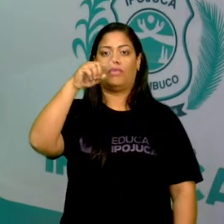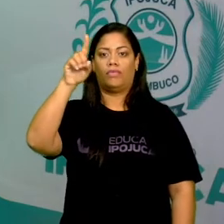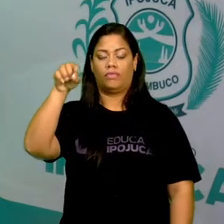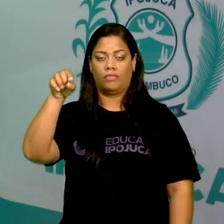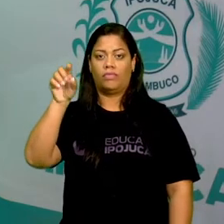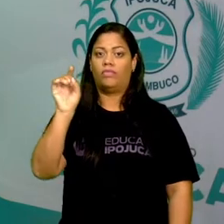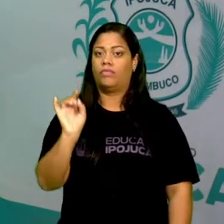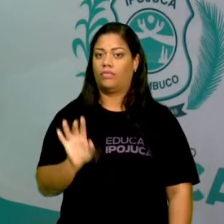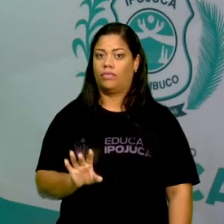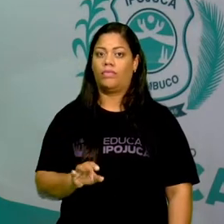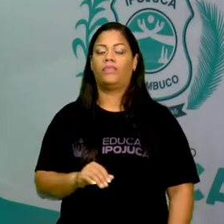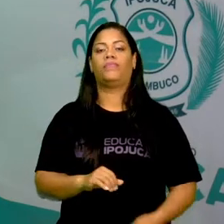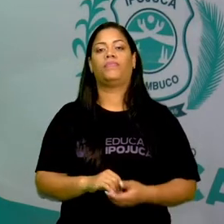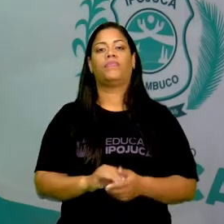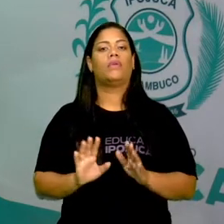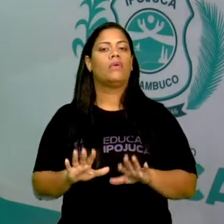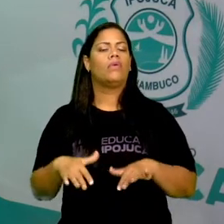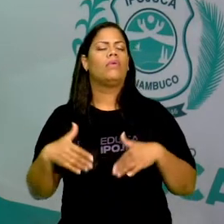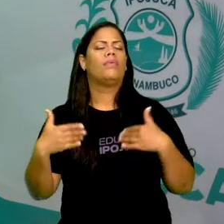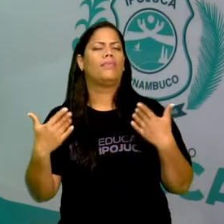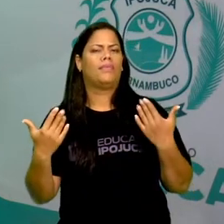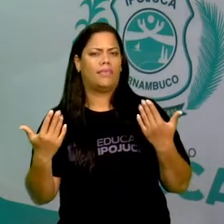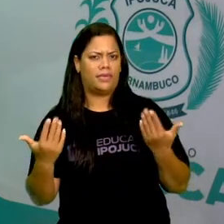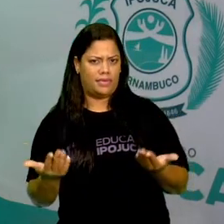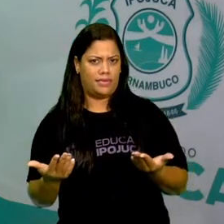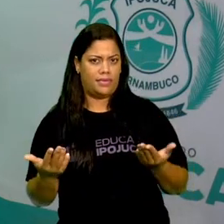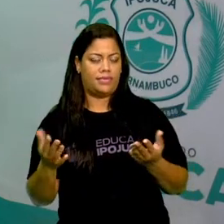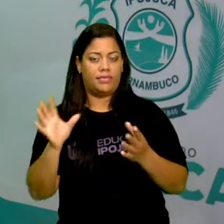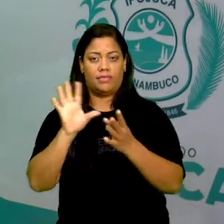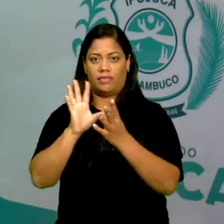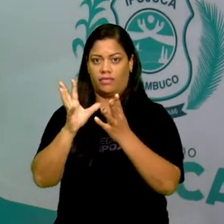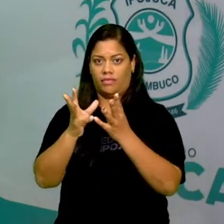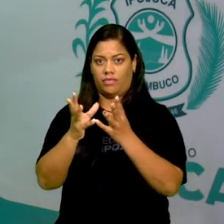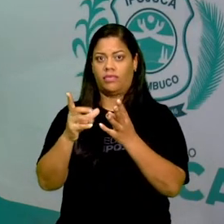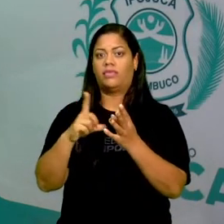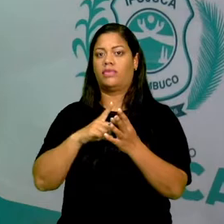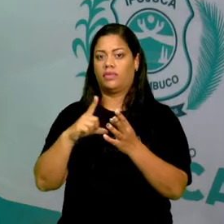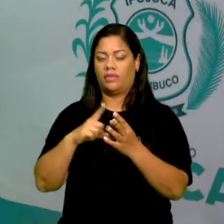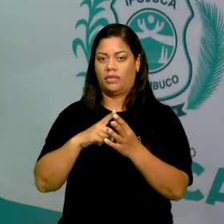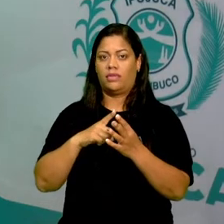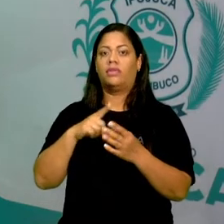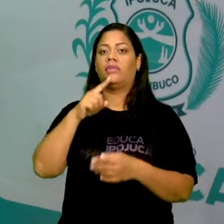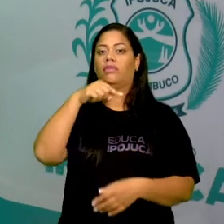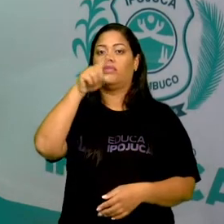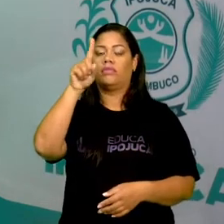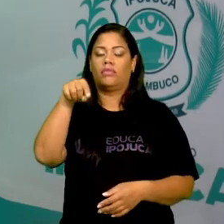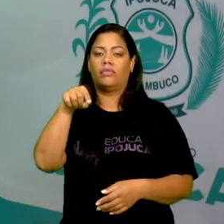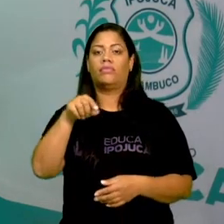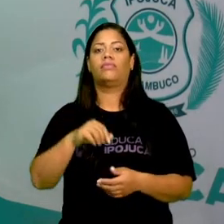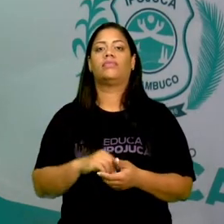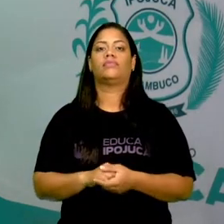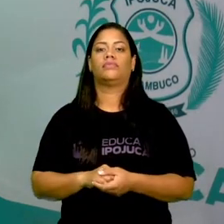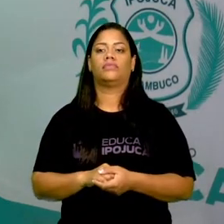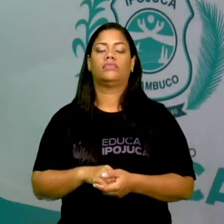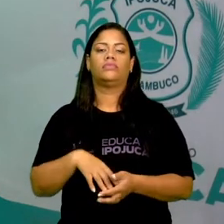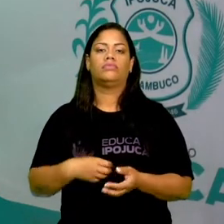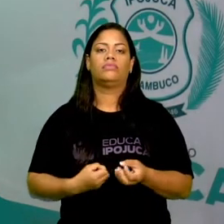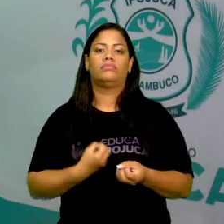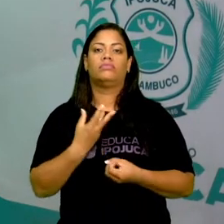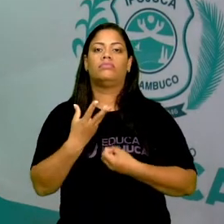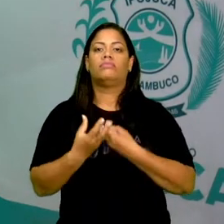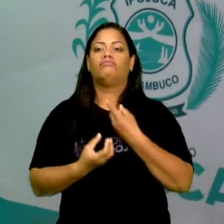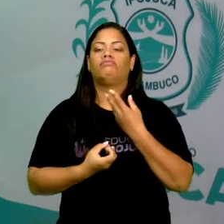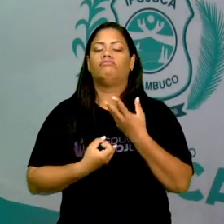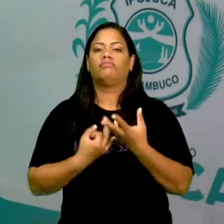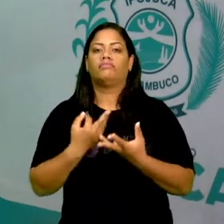tá certo? Quando a vogal recebe o acento circunflexo, o som da